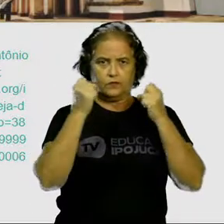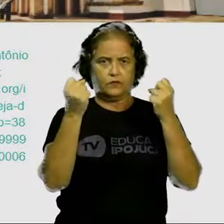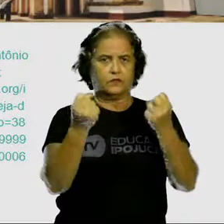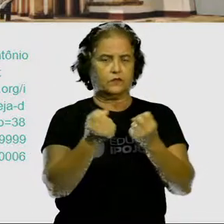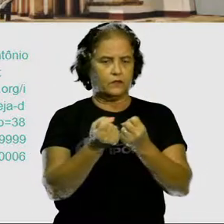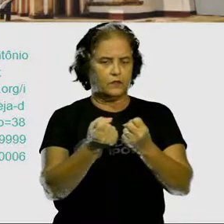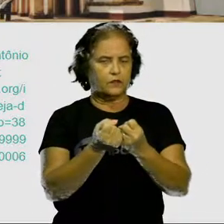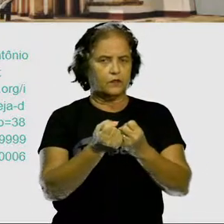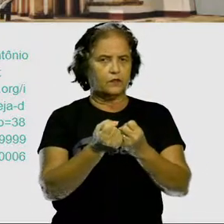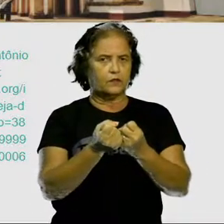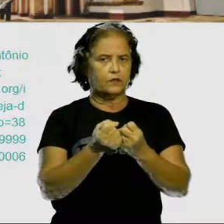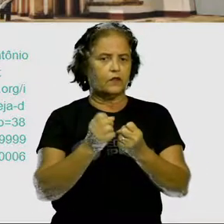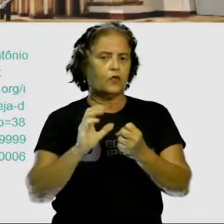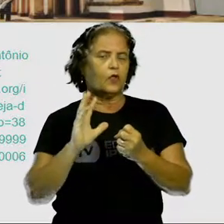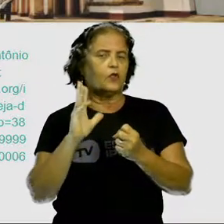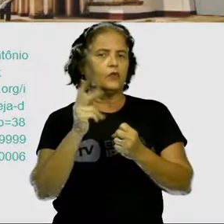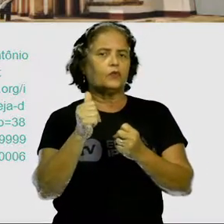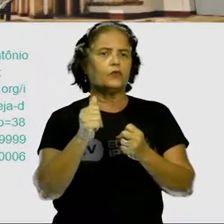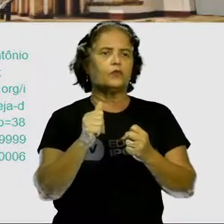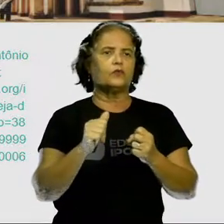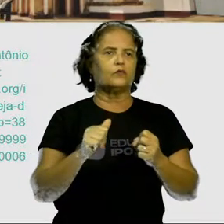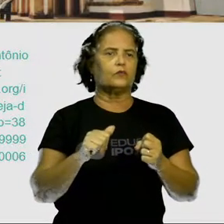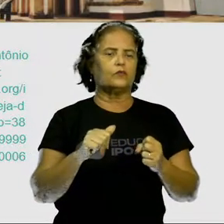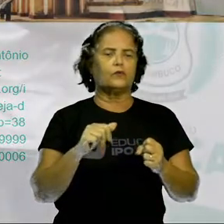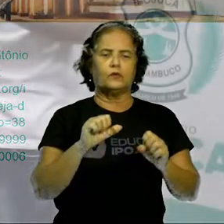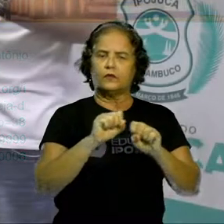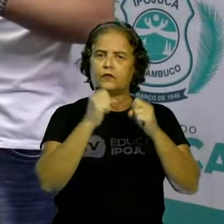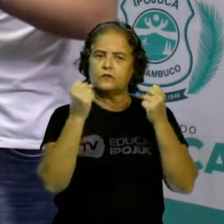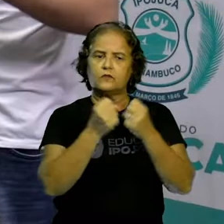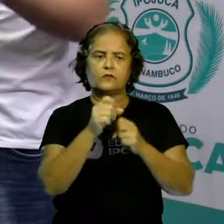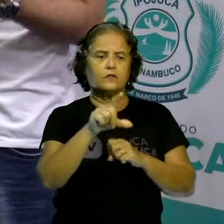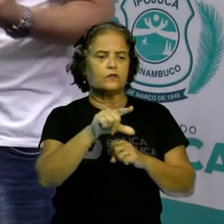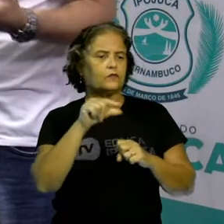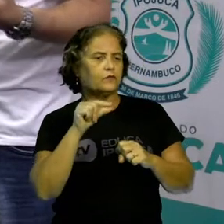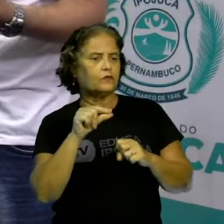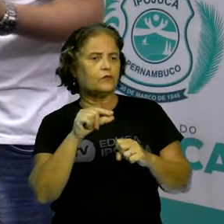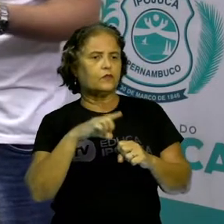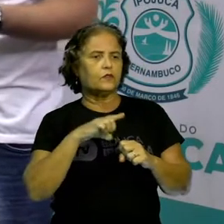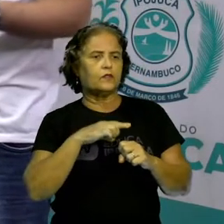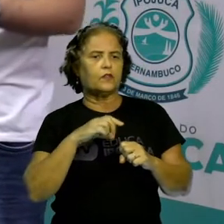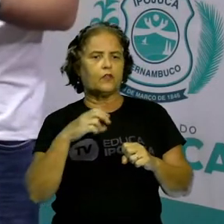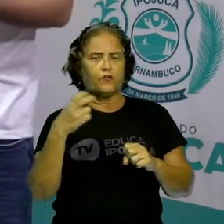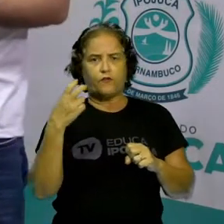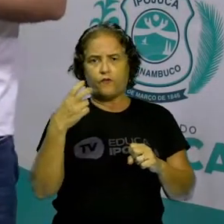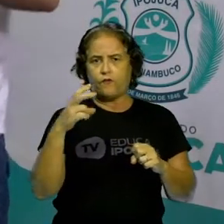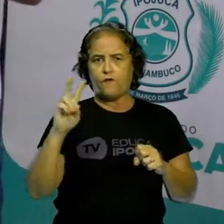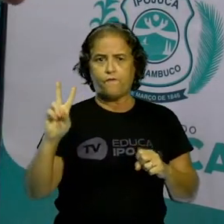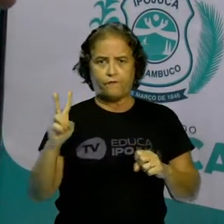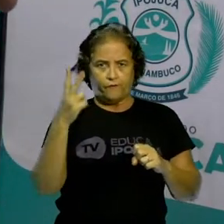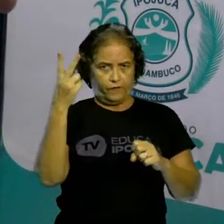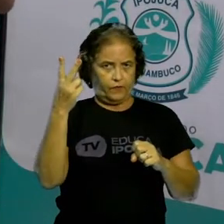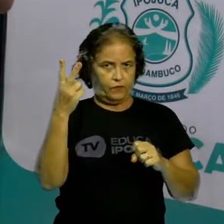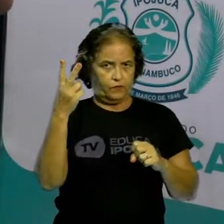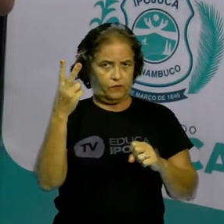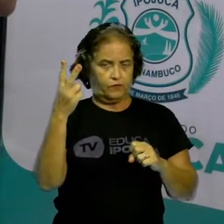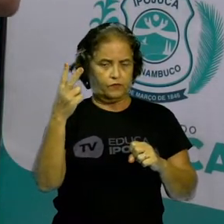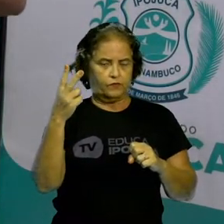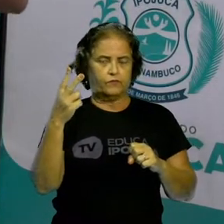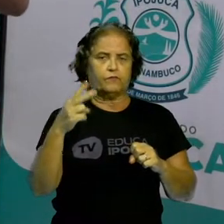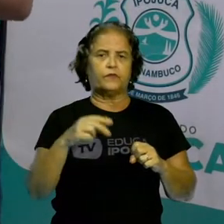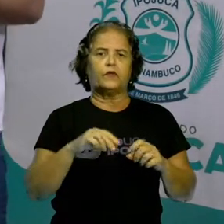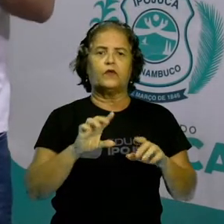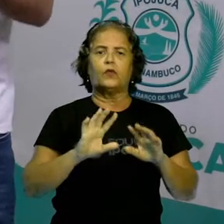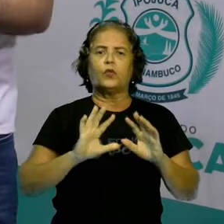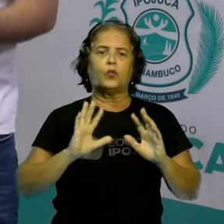sociedade decide que tem algum valor devido a sua importância. Então tudo que é produzido por uma sociedade,